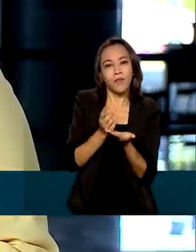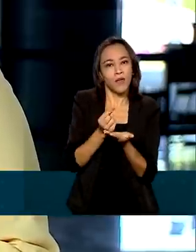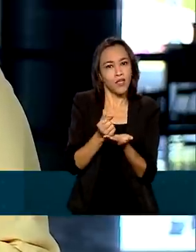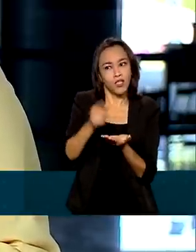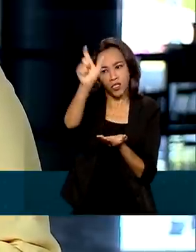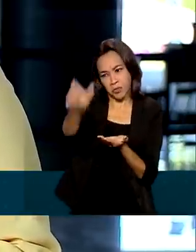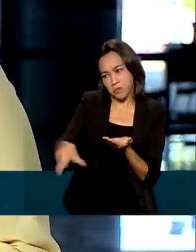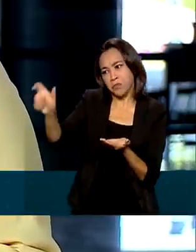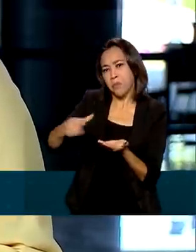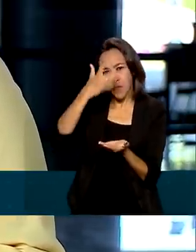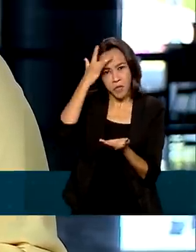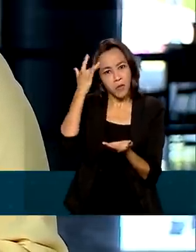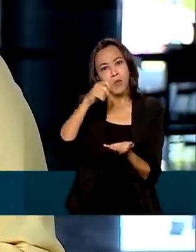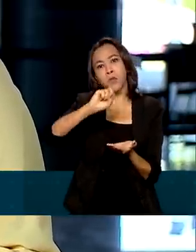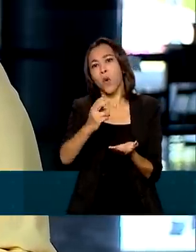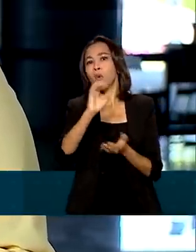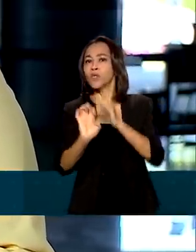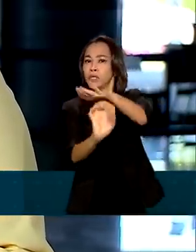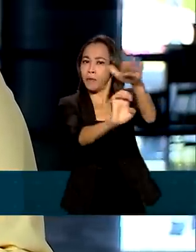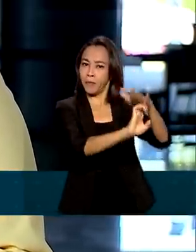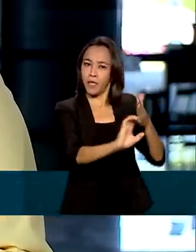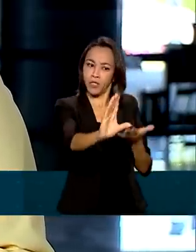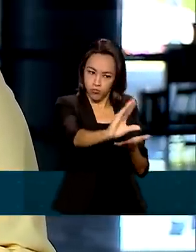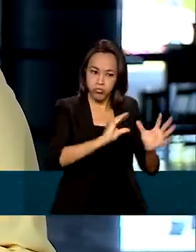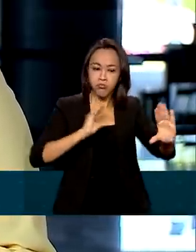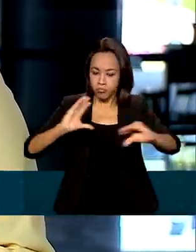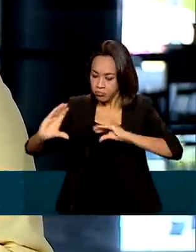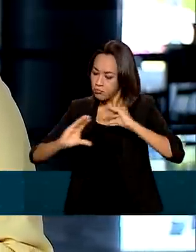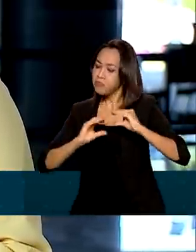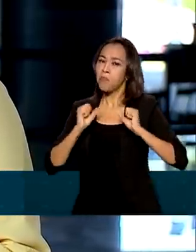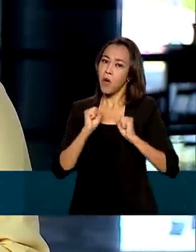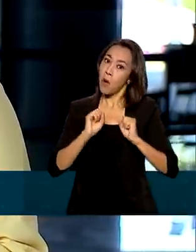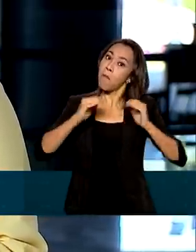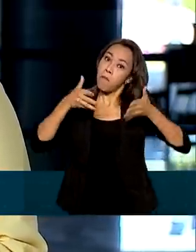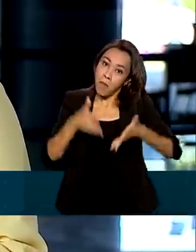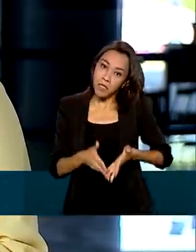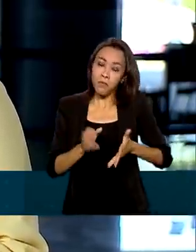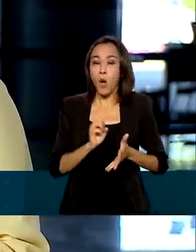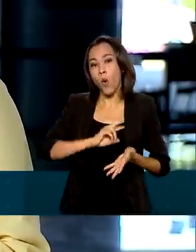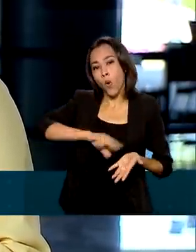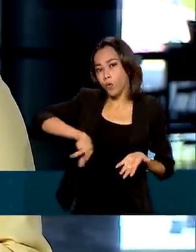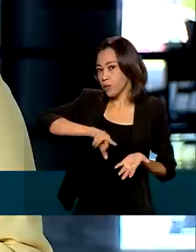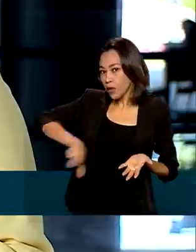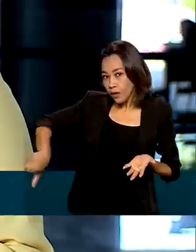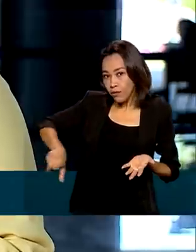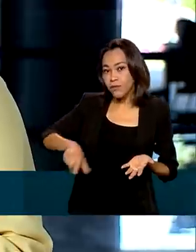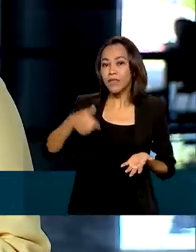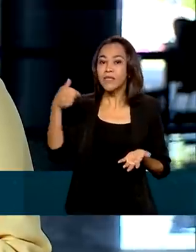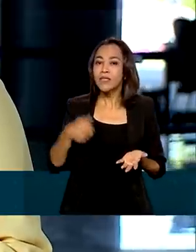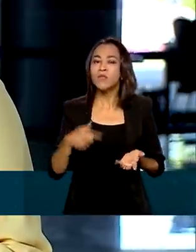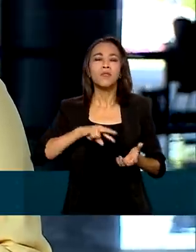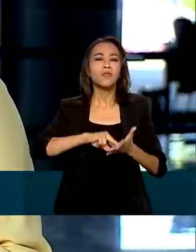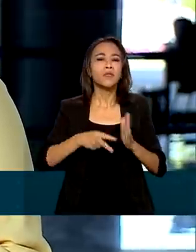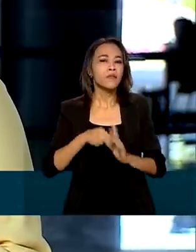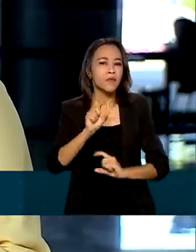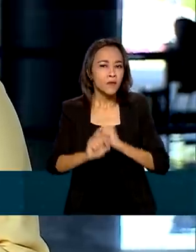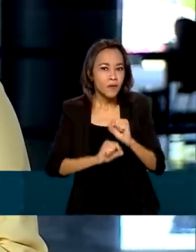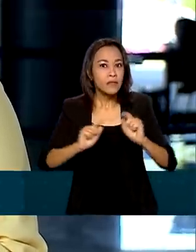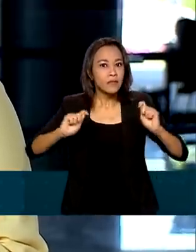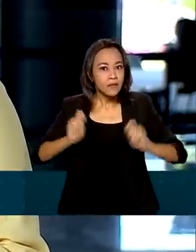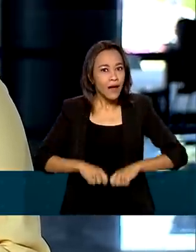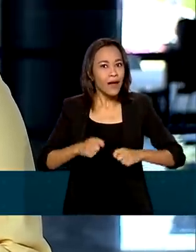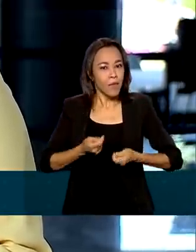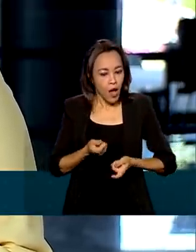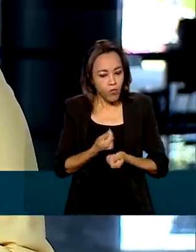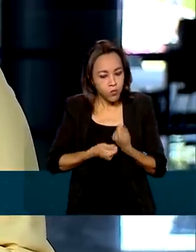pessoas físicas ou jurídicas, que podem participar ou não do capital social. Na prática, será possível investir